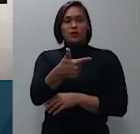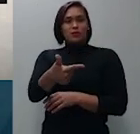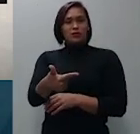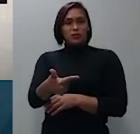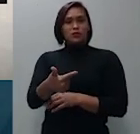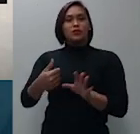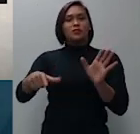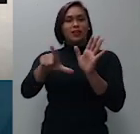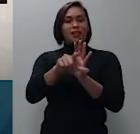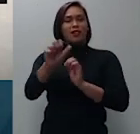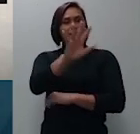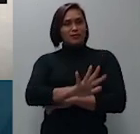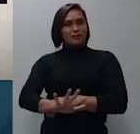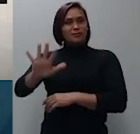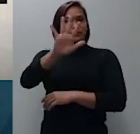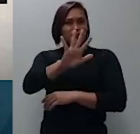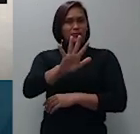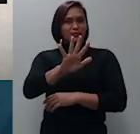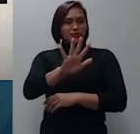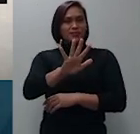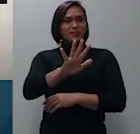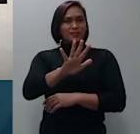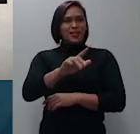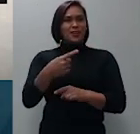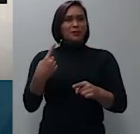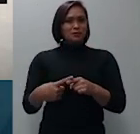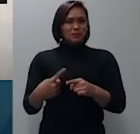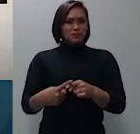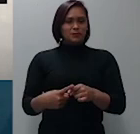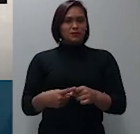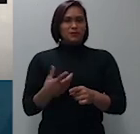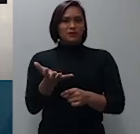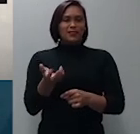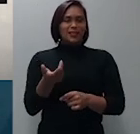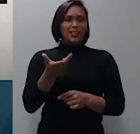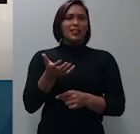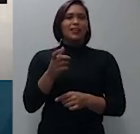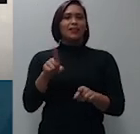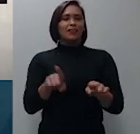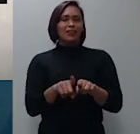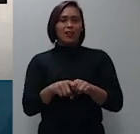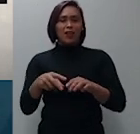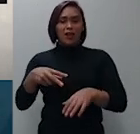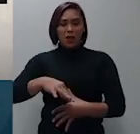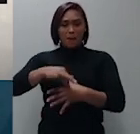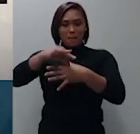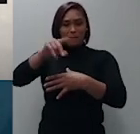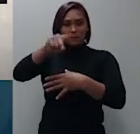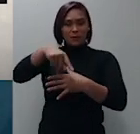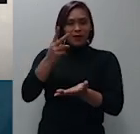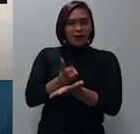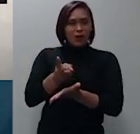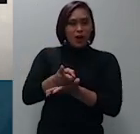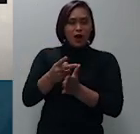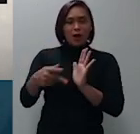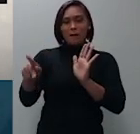pretensão consistiria em um prêmio decorrente da sua própria inércia.